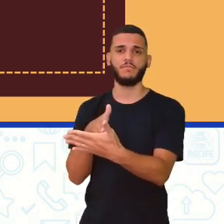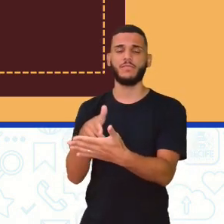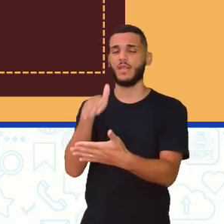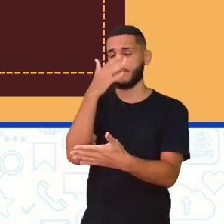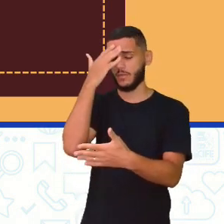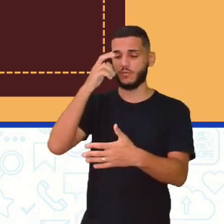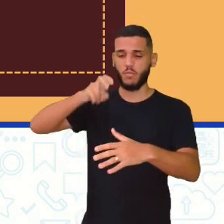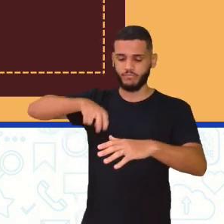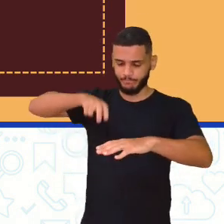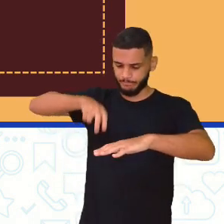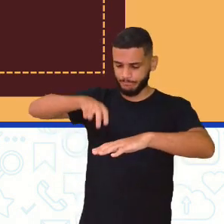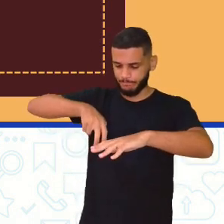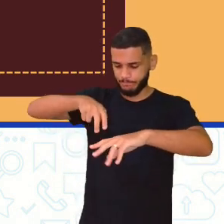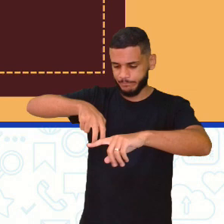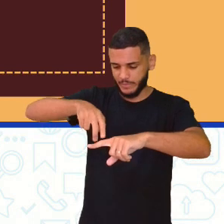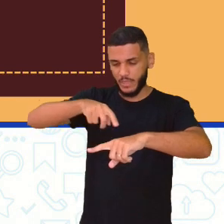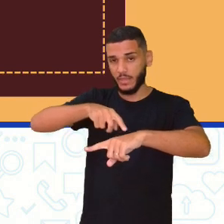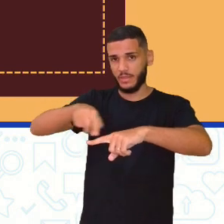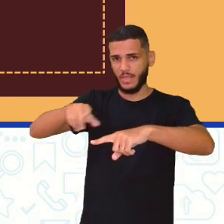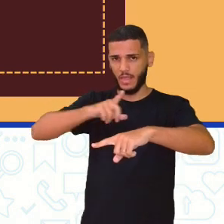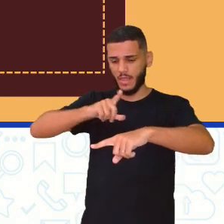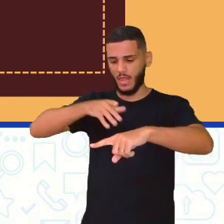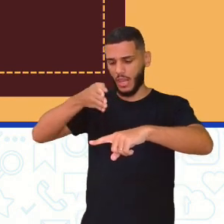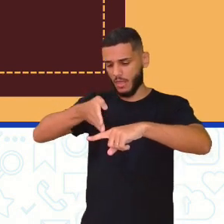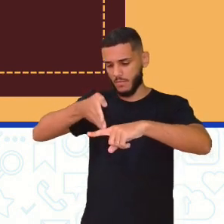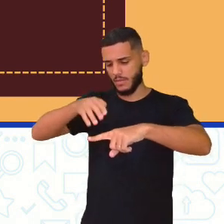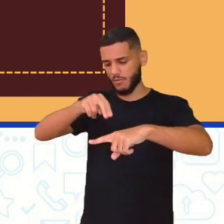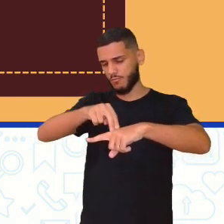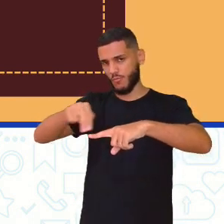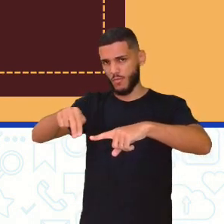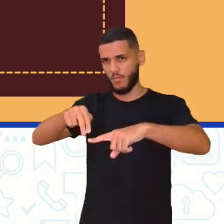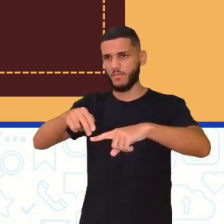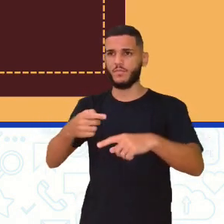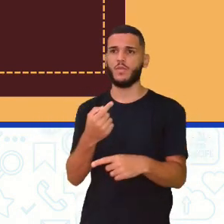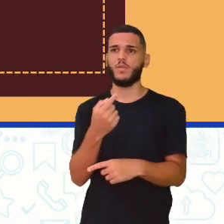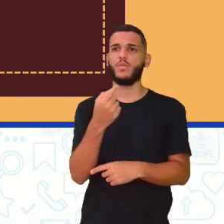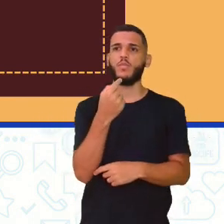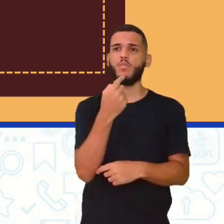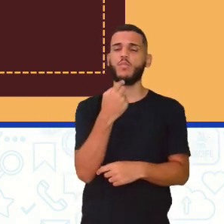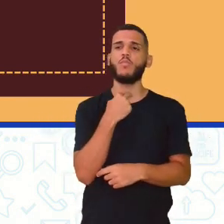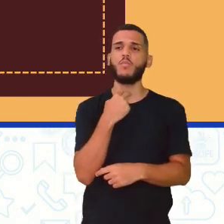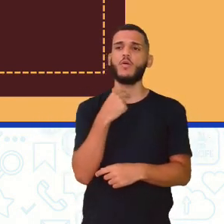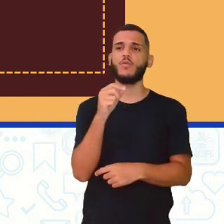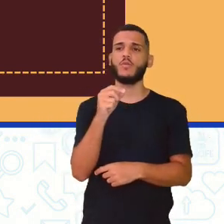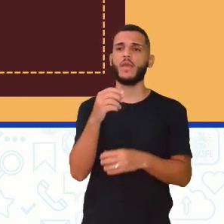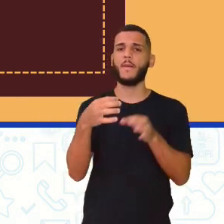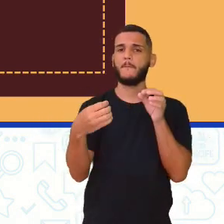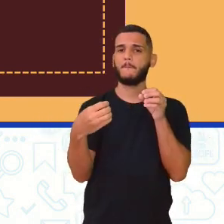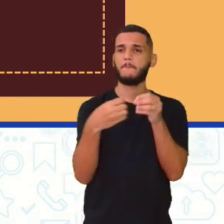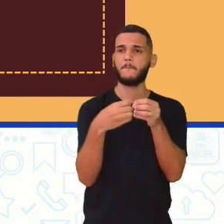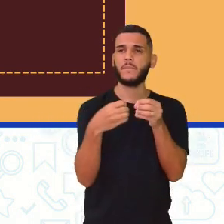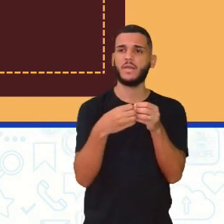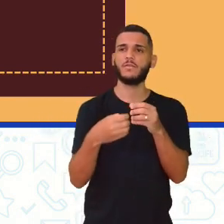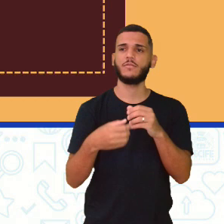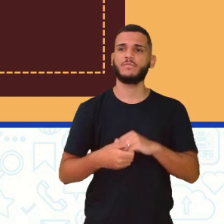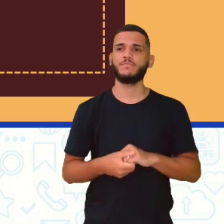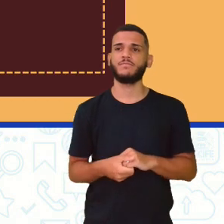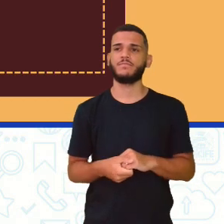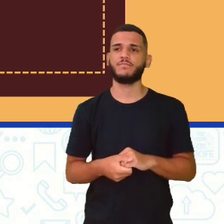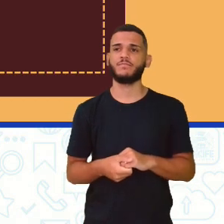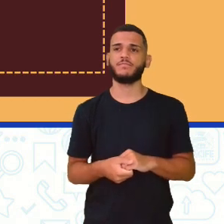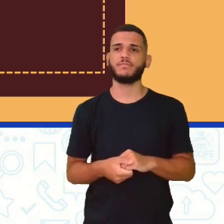pode correr para arremessar. Ele não pode chegar tão perto. Olha, ele vai correndo, se prepara e vai